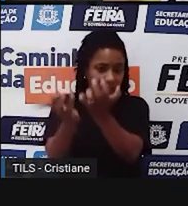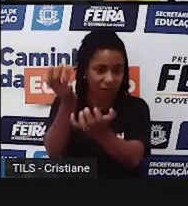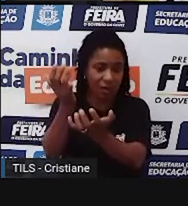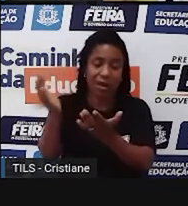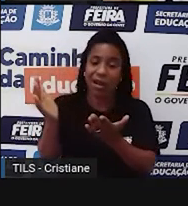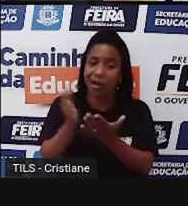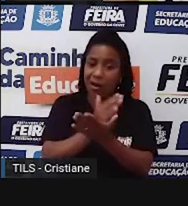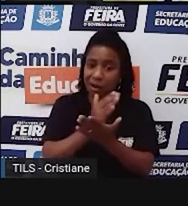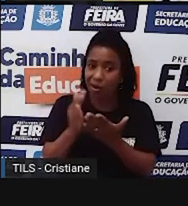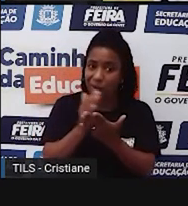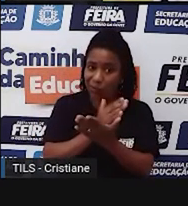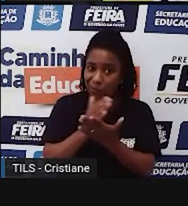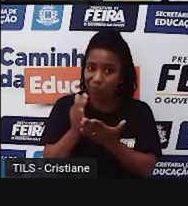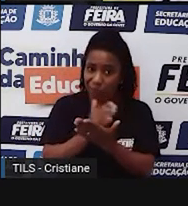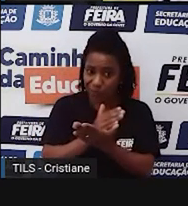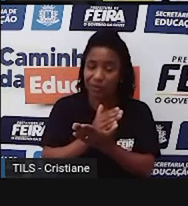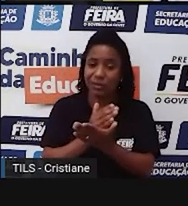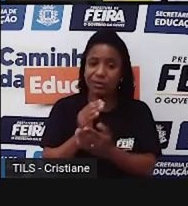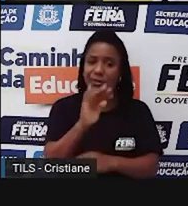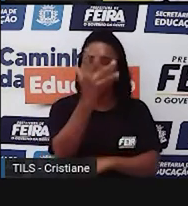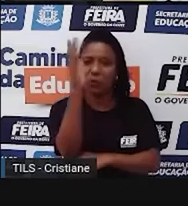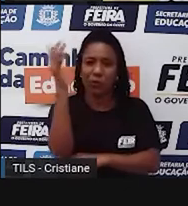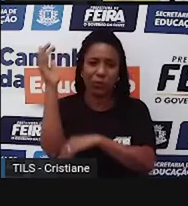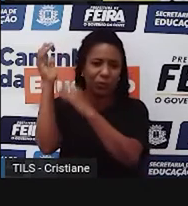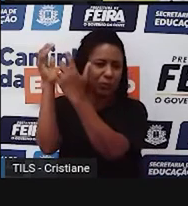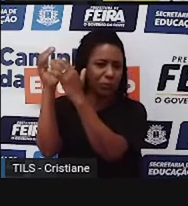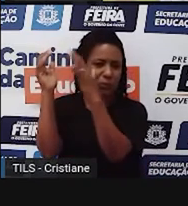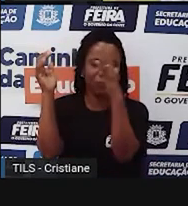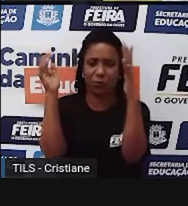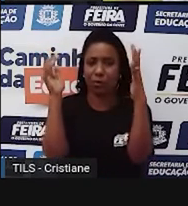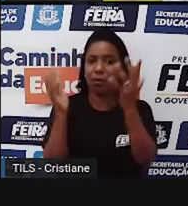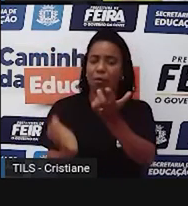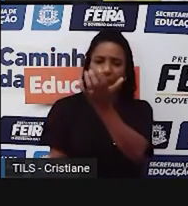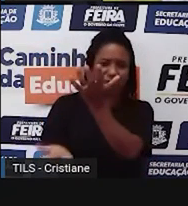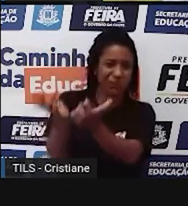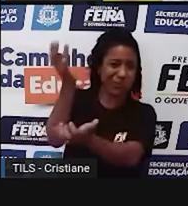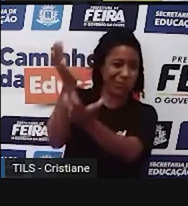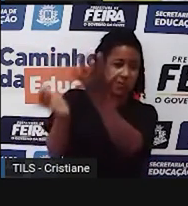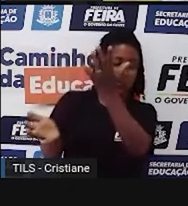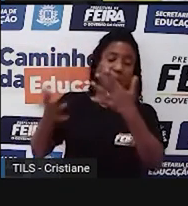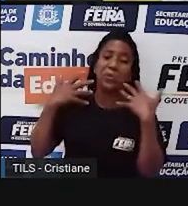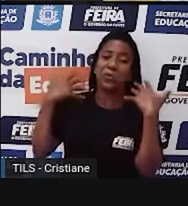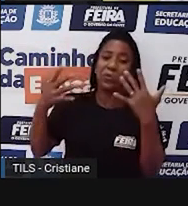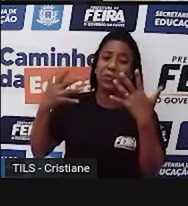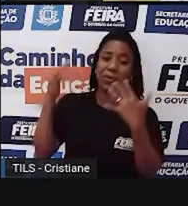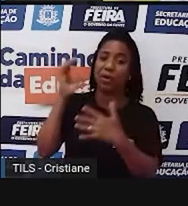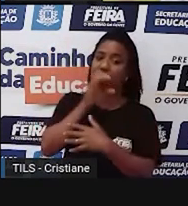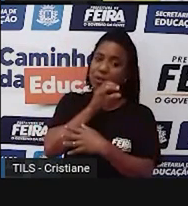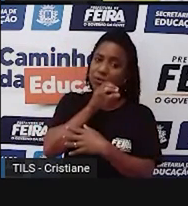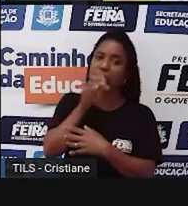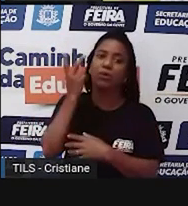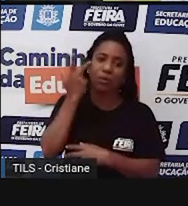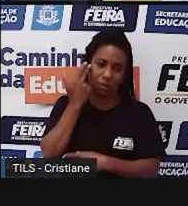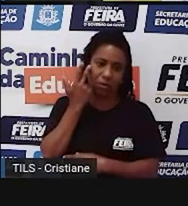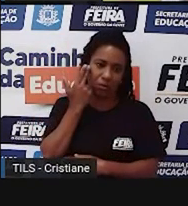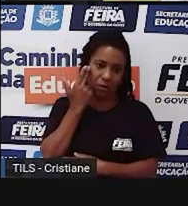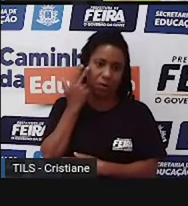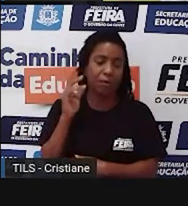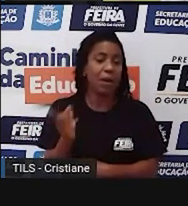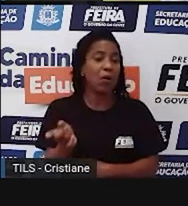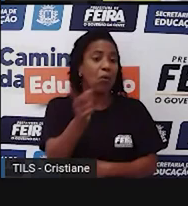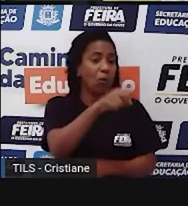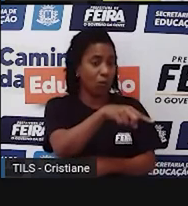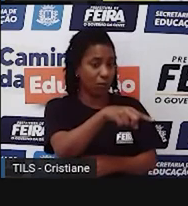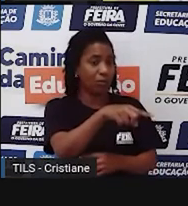nós estamos nos referindo àquelas queimadas provocadas, que são práticas que alguns agricultores utilizam, né, para